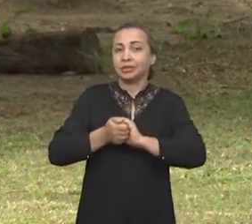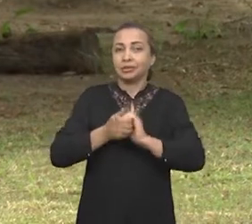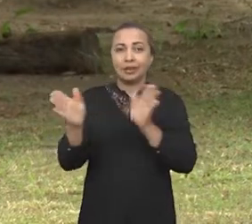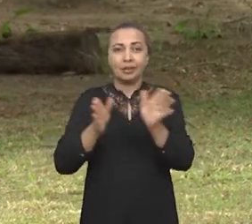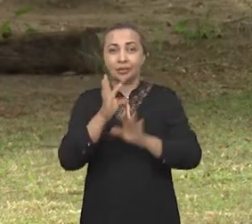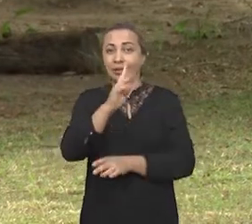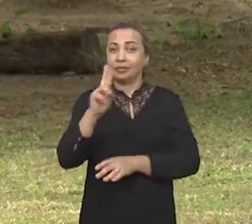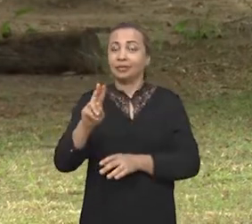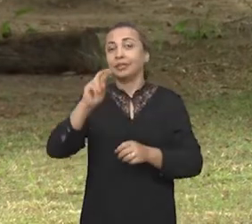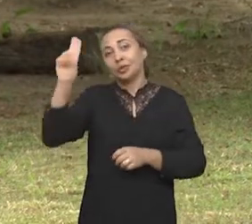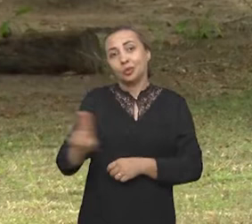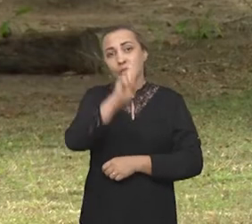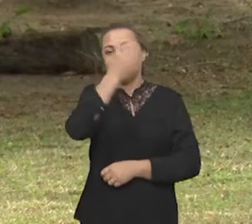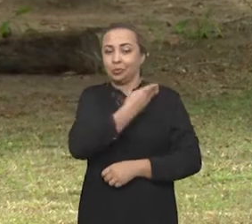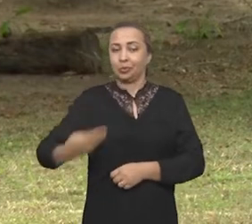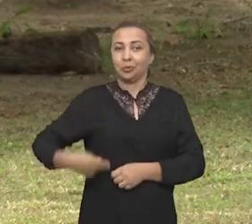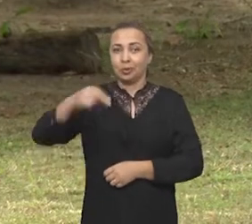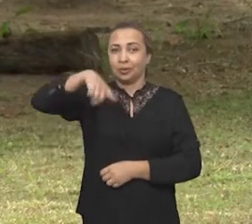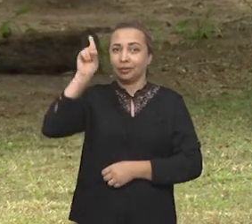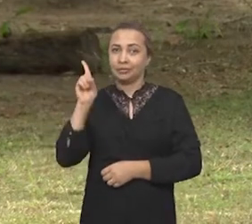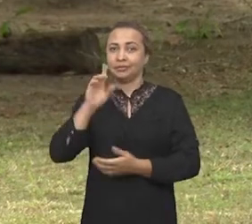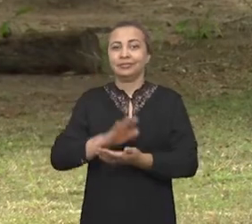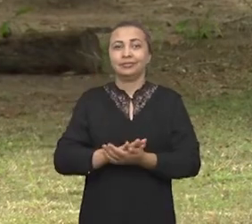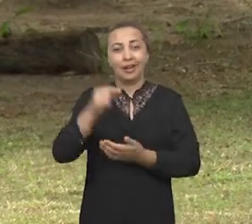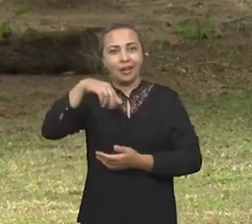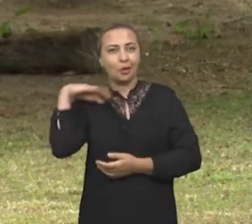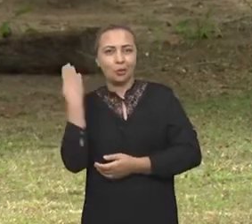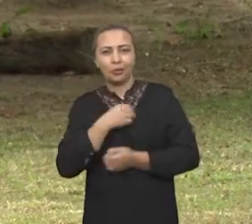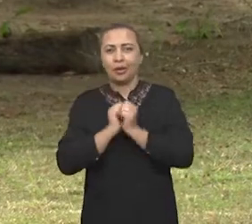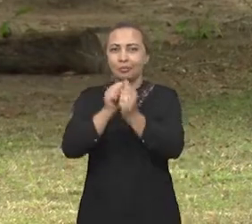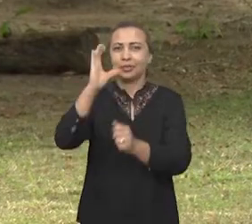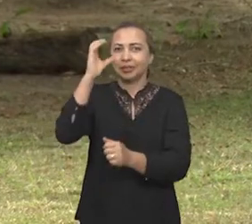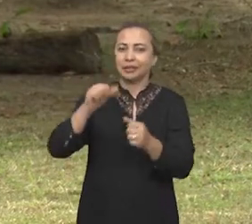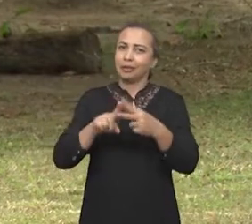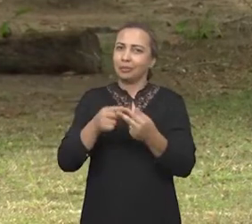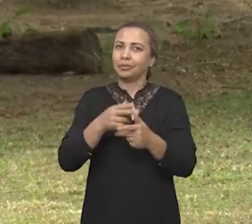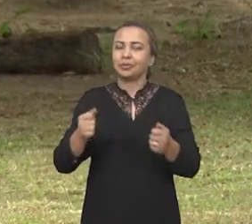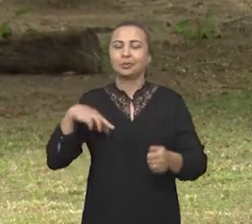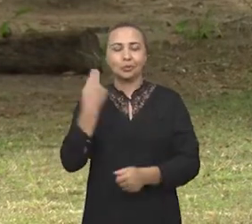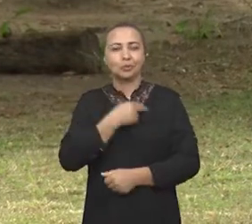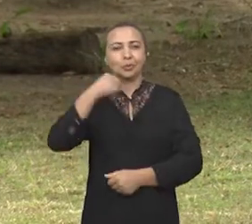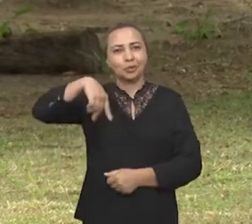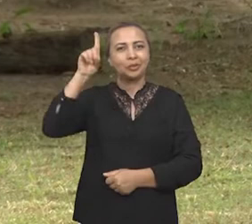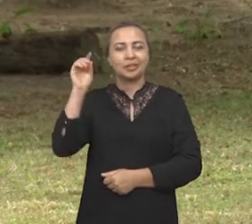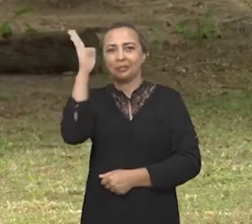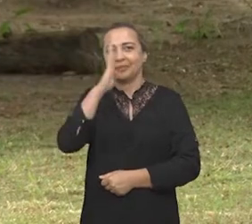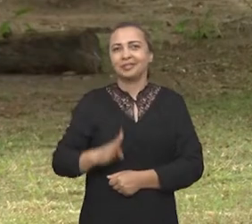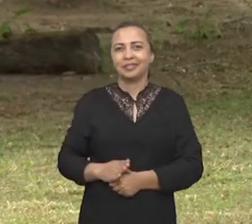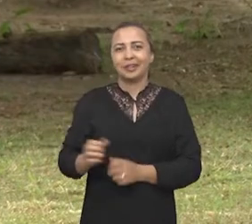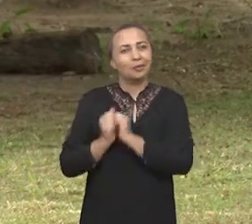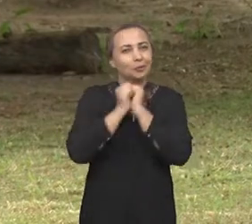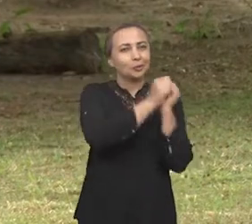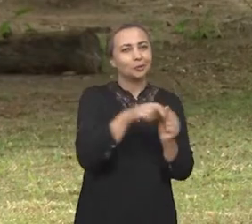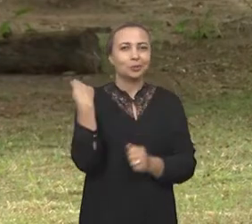colaboração entre TVs e universidades públicas nordestinas. Aqui a gente acompanha a ciência que é produzida no nosso Nordeste